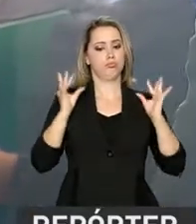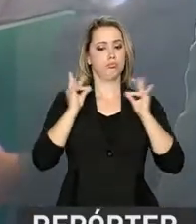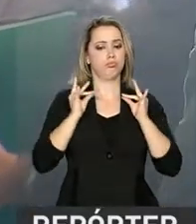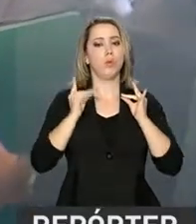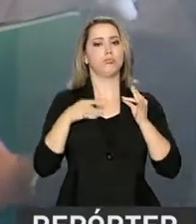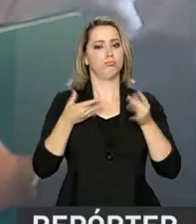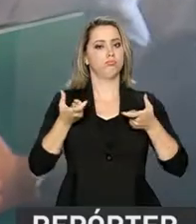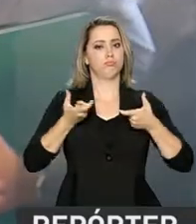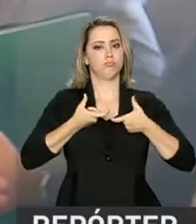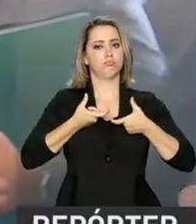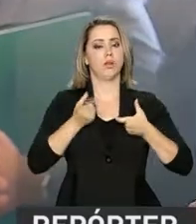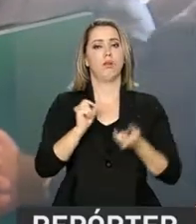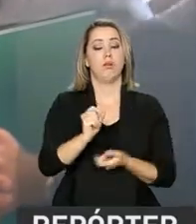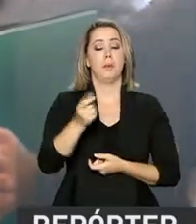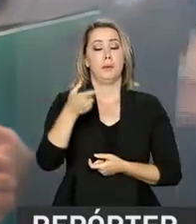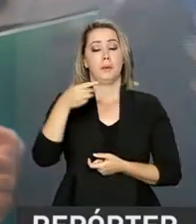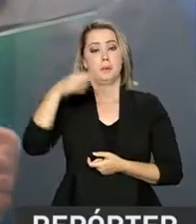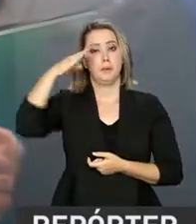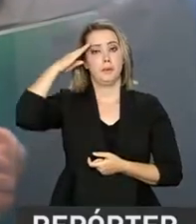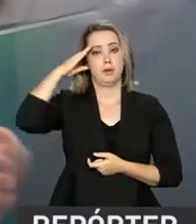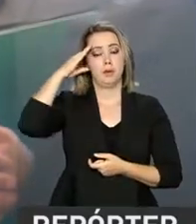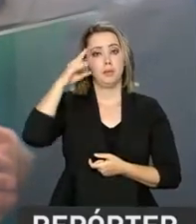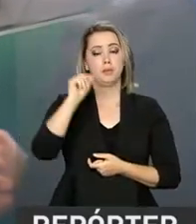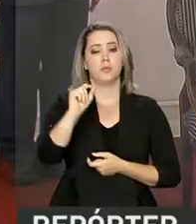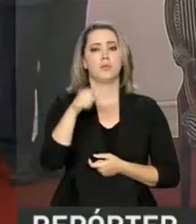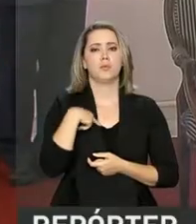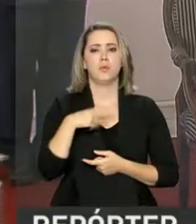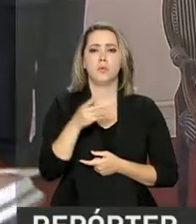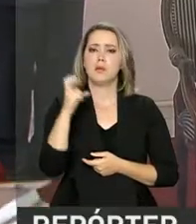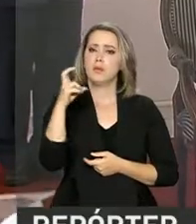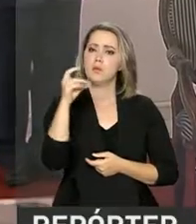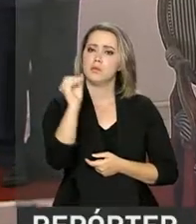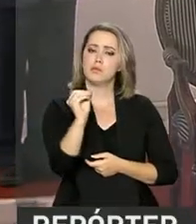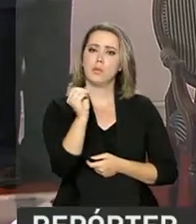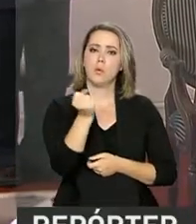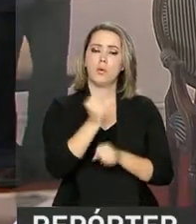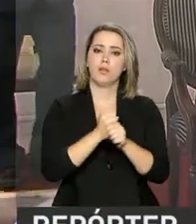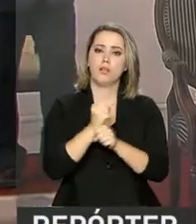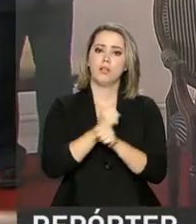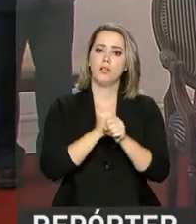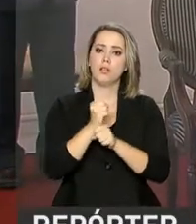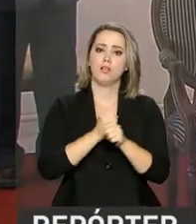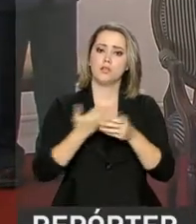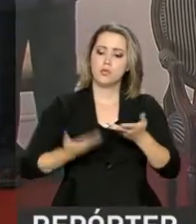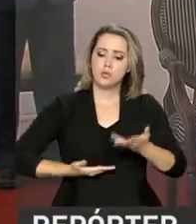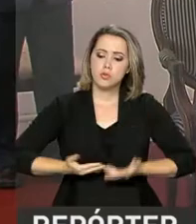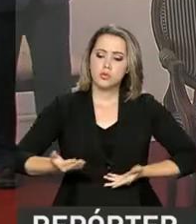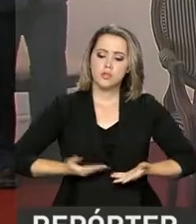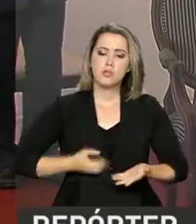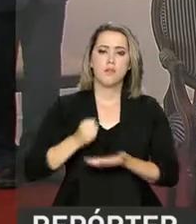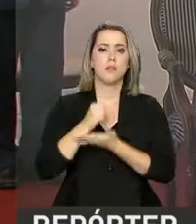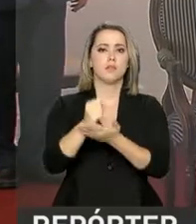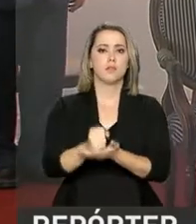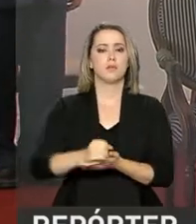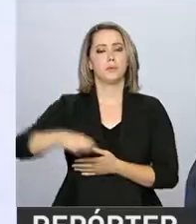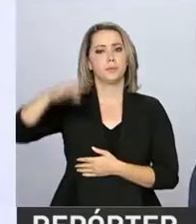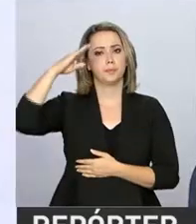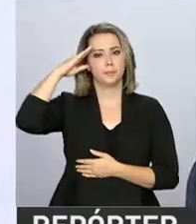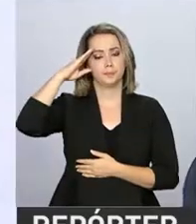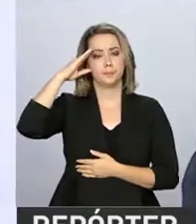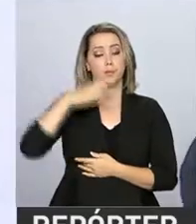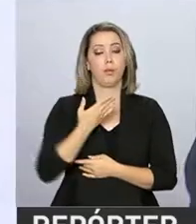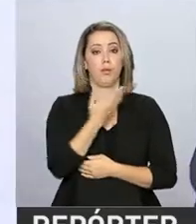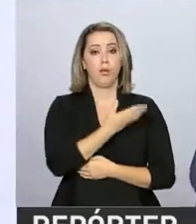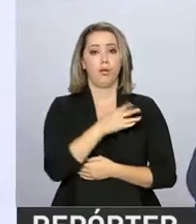condecorados com a medalha militar de platina pelos 50 anos de serviços prestados ao Exército Brasileiro.